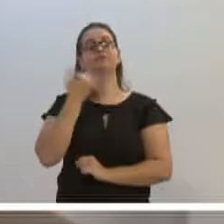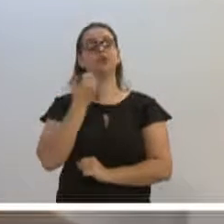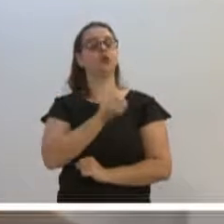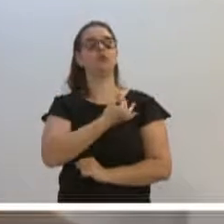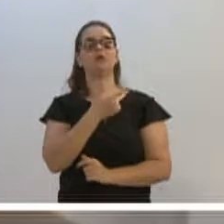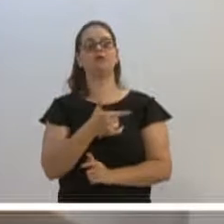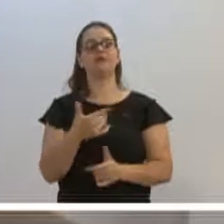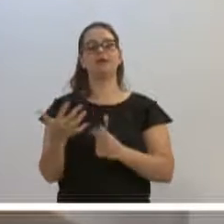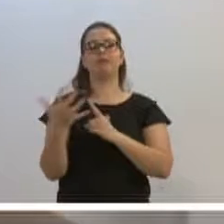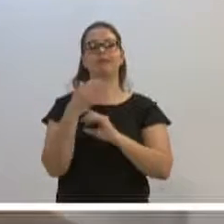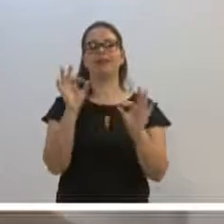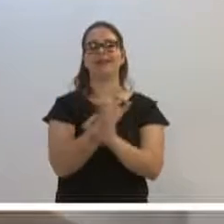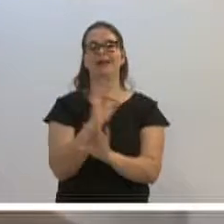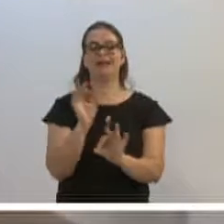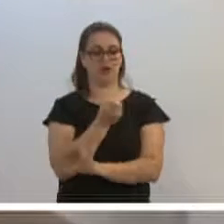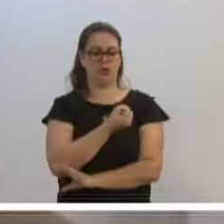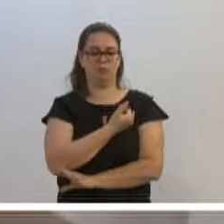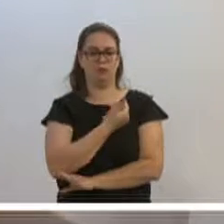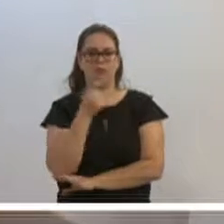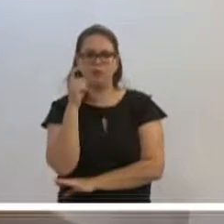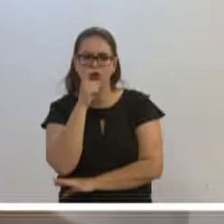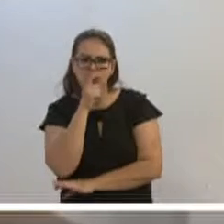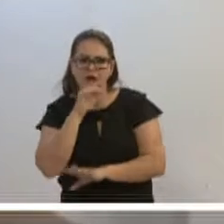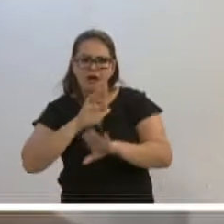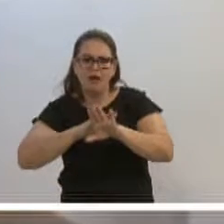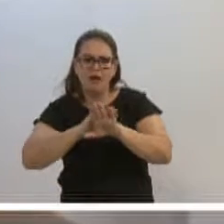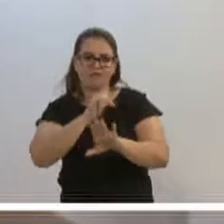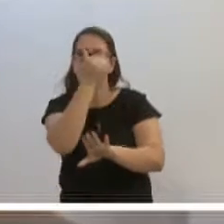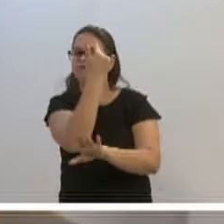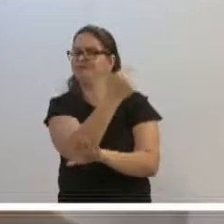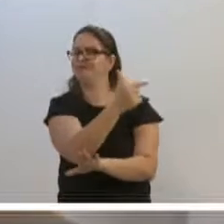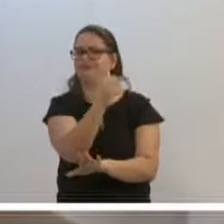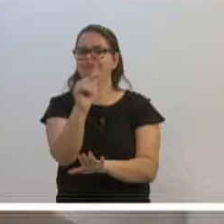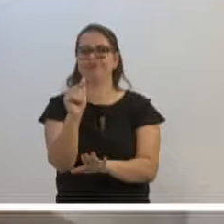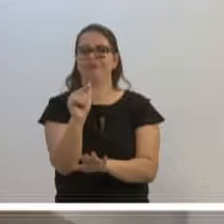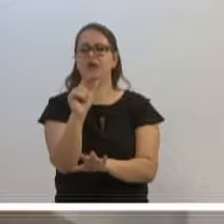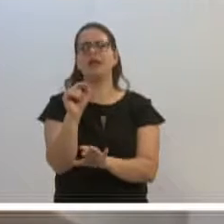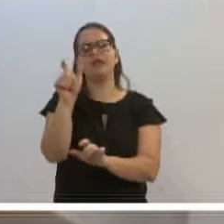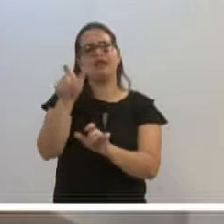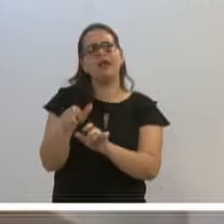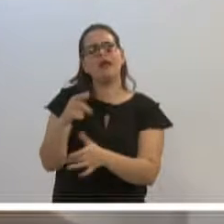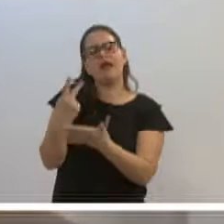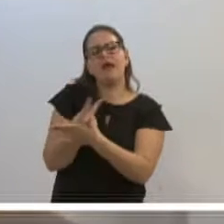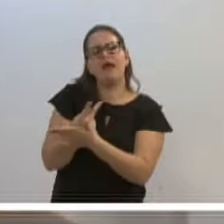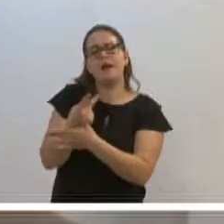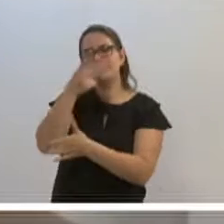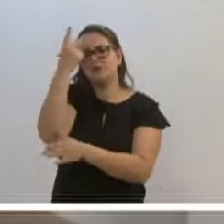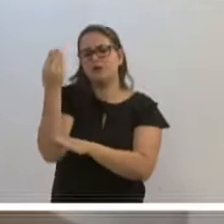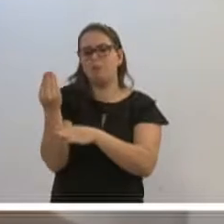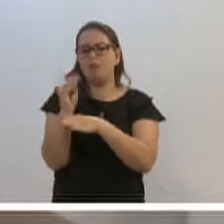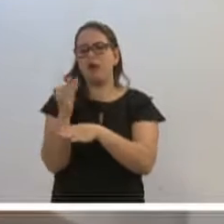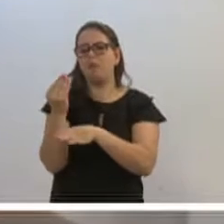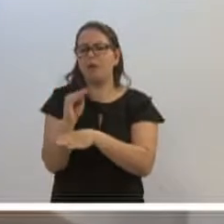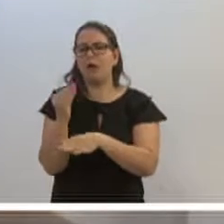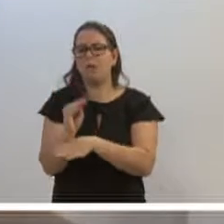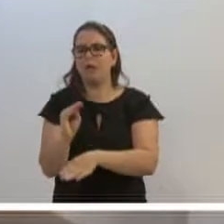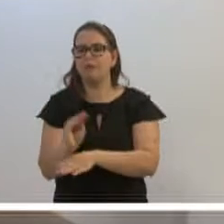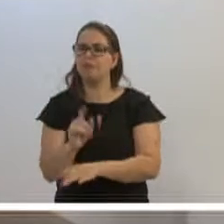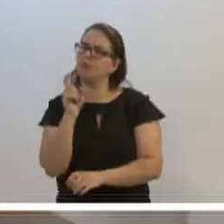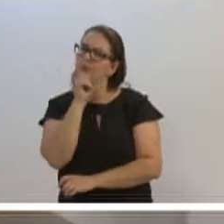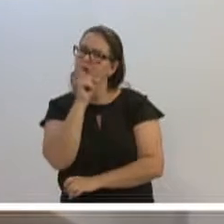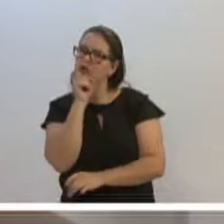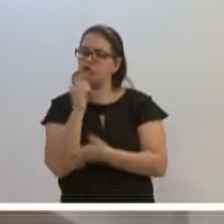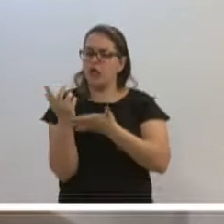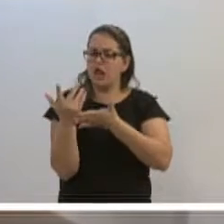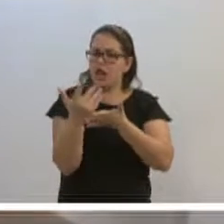pressão. Os números não mentem, e os números não erram. O que erra é as pessoas que alimentam. As pessoas que vão lá podem mentir os